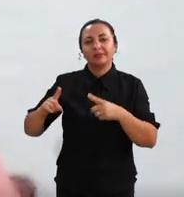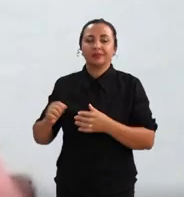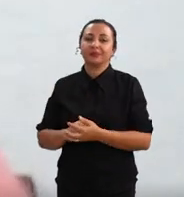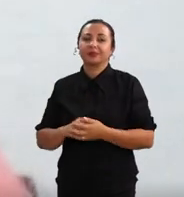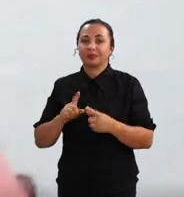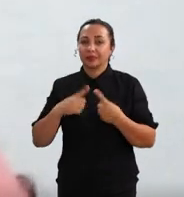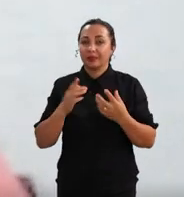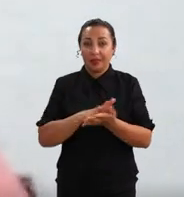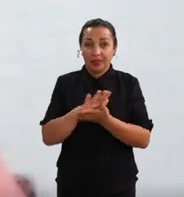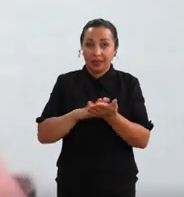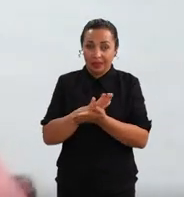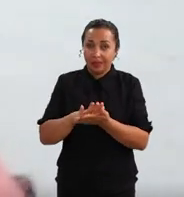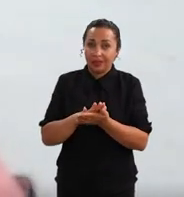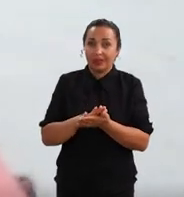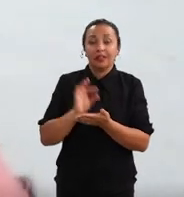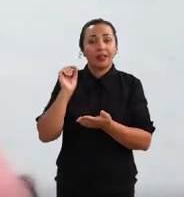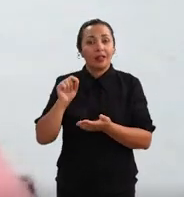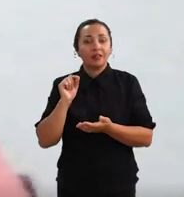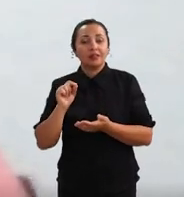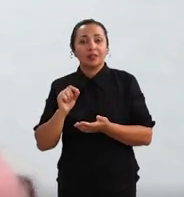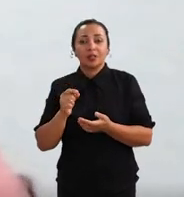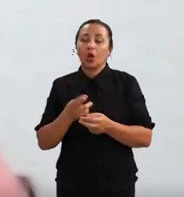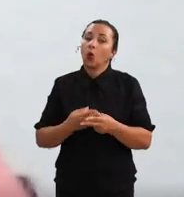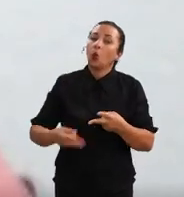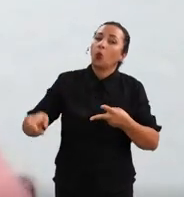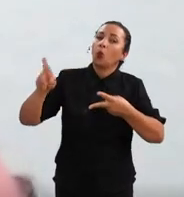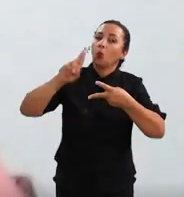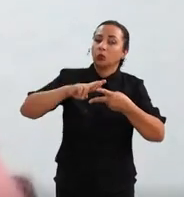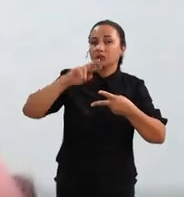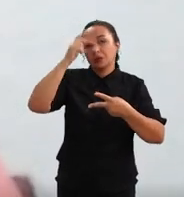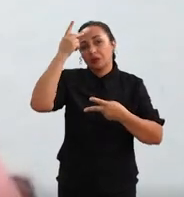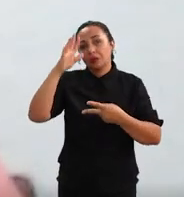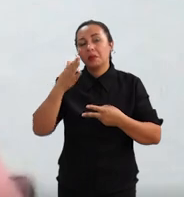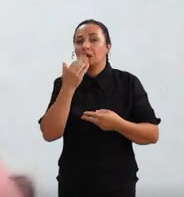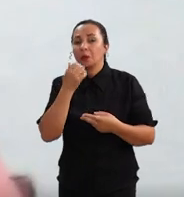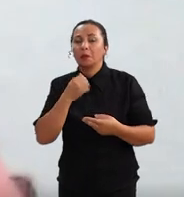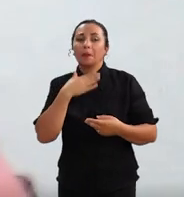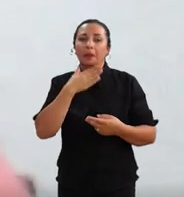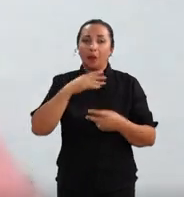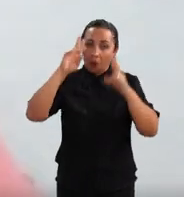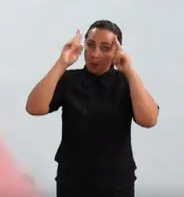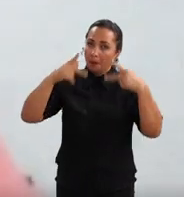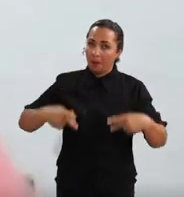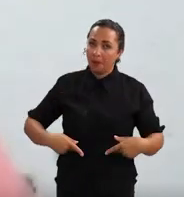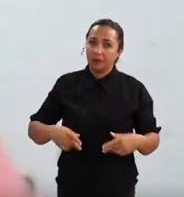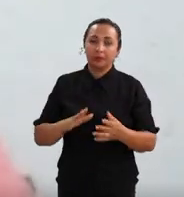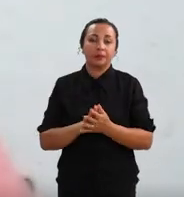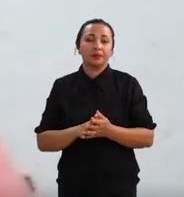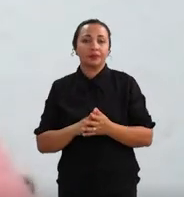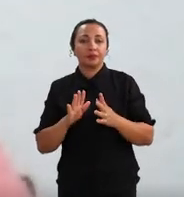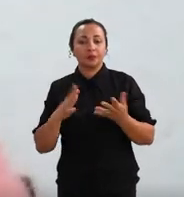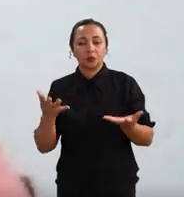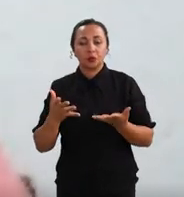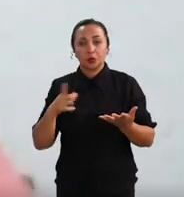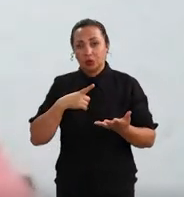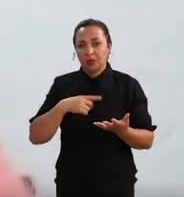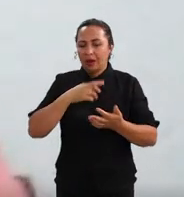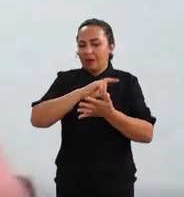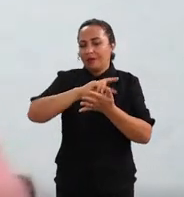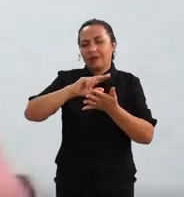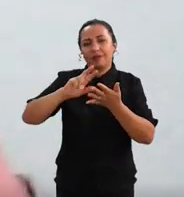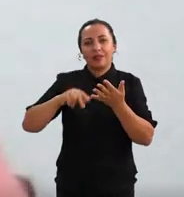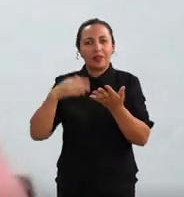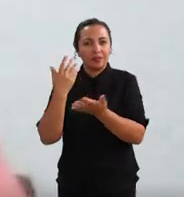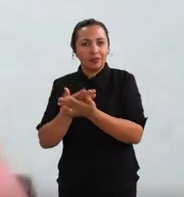animal, mas nada que reutilize para a alimentação humana. Então, e hoje já tem